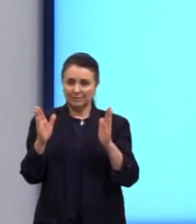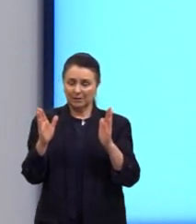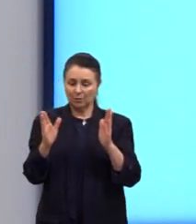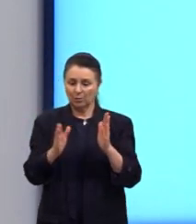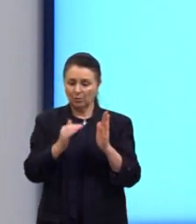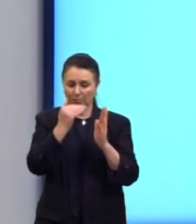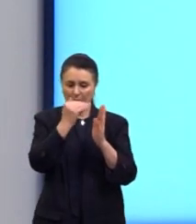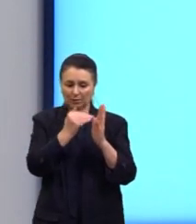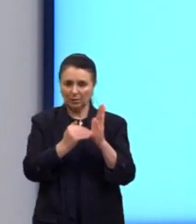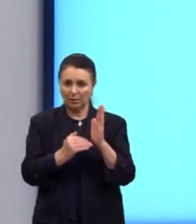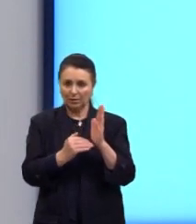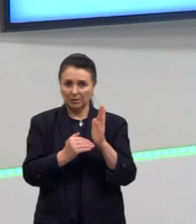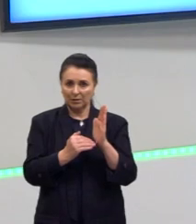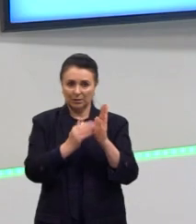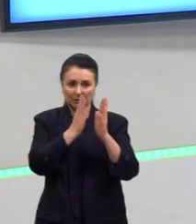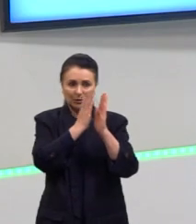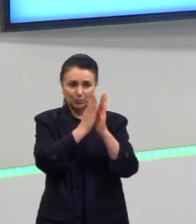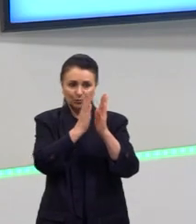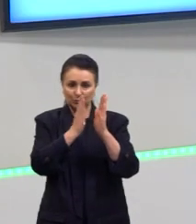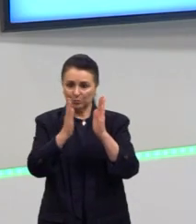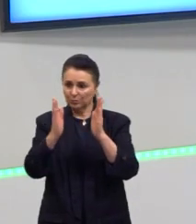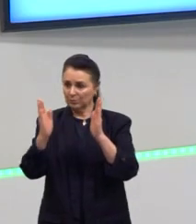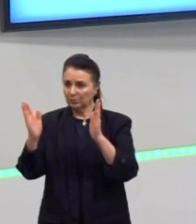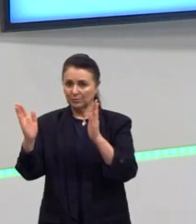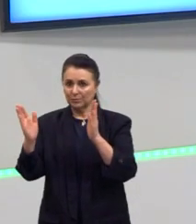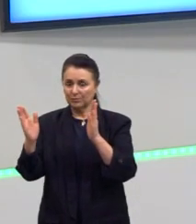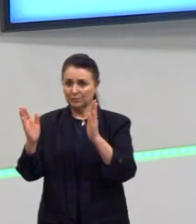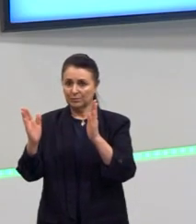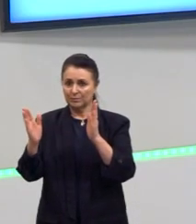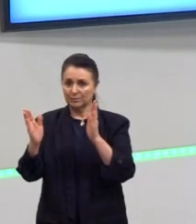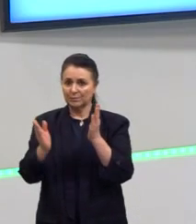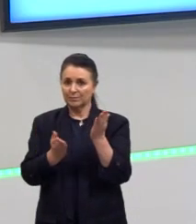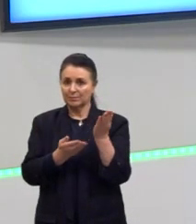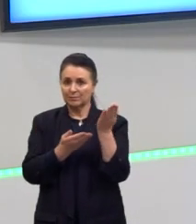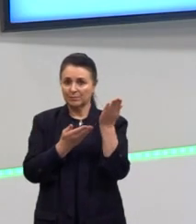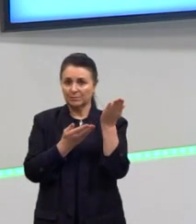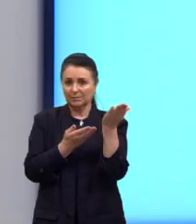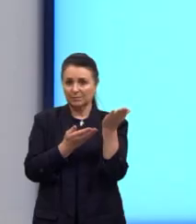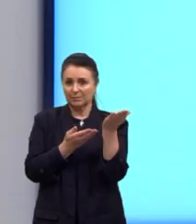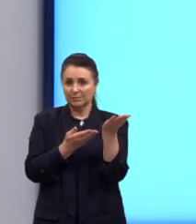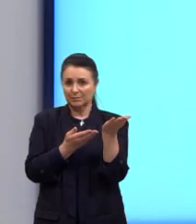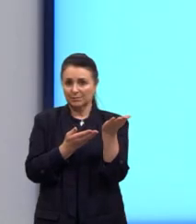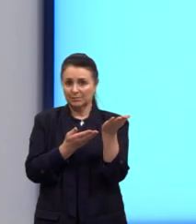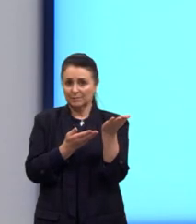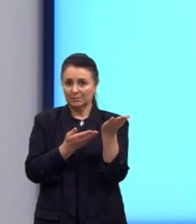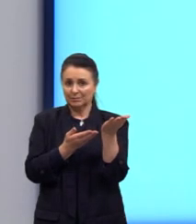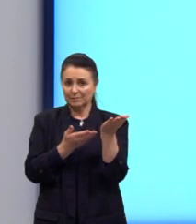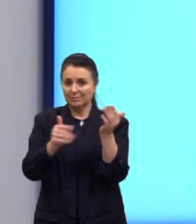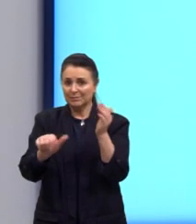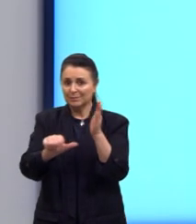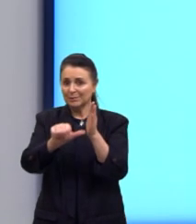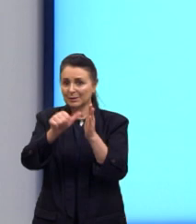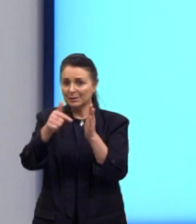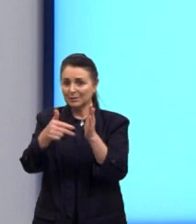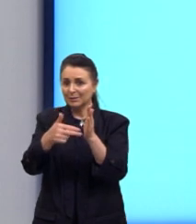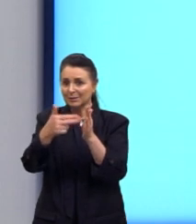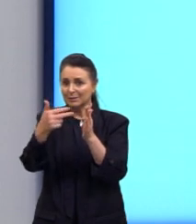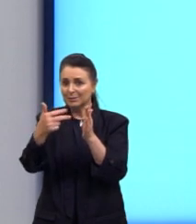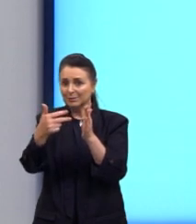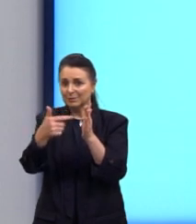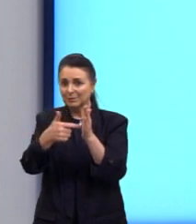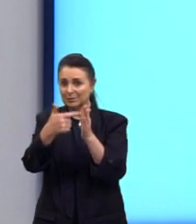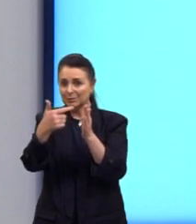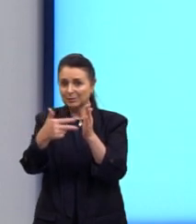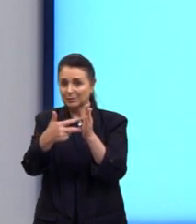ordem sequencial. Então, o que nós temos? Firstly, secondly, thirdly. Quer dizer, em primeiro, em segundo, em terceiro